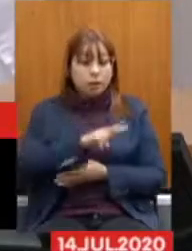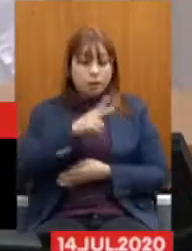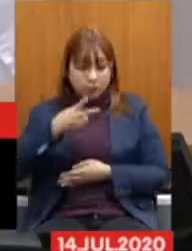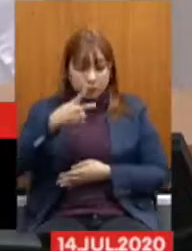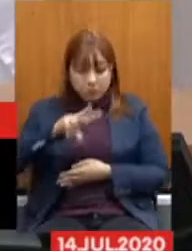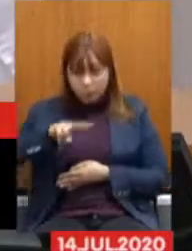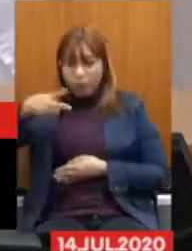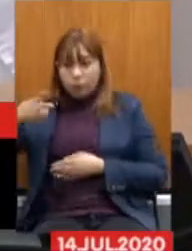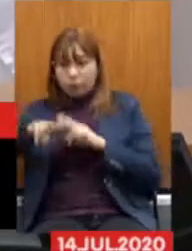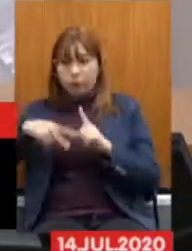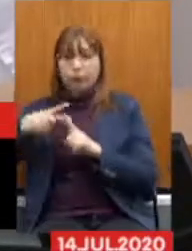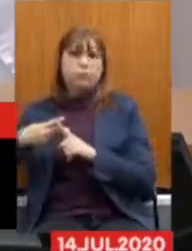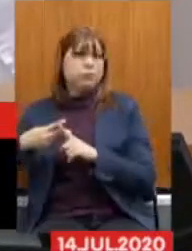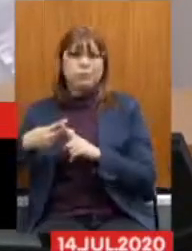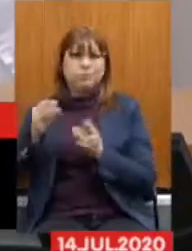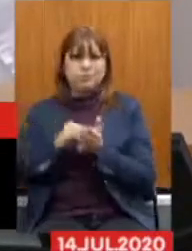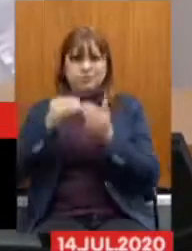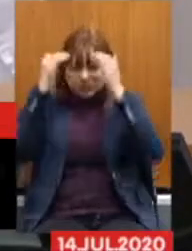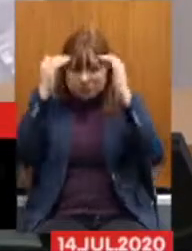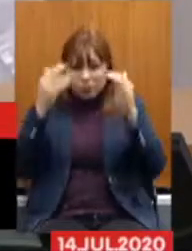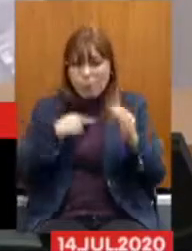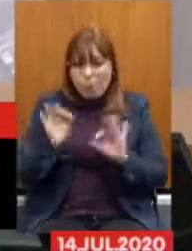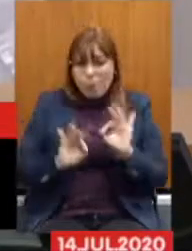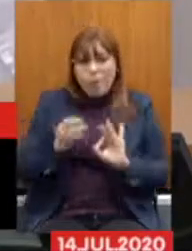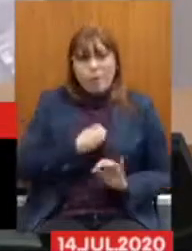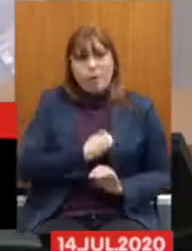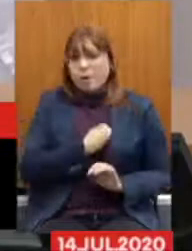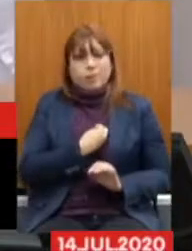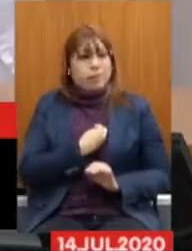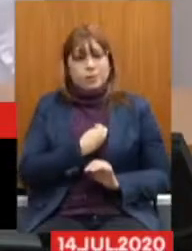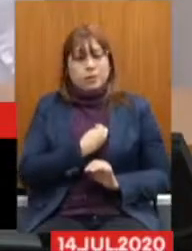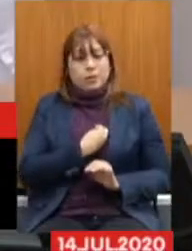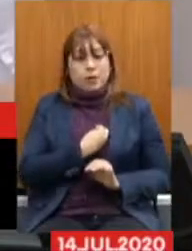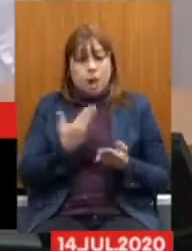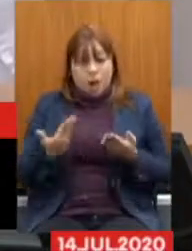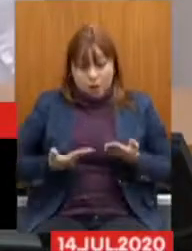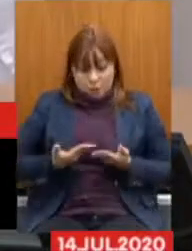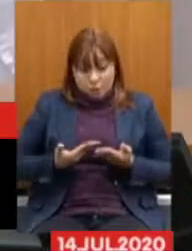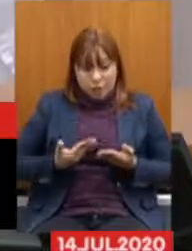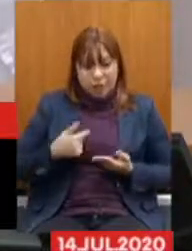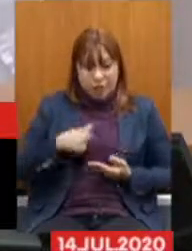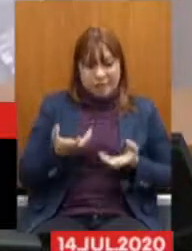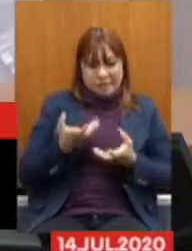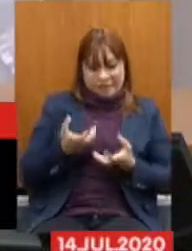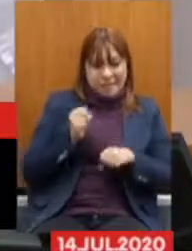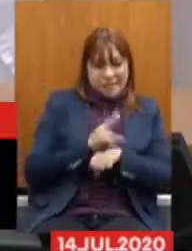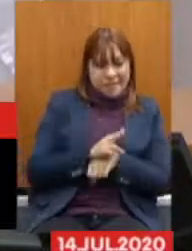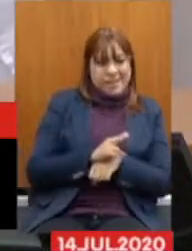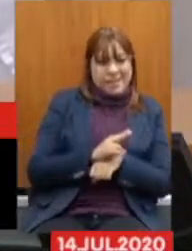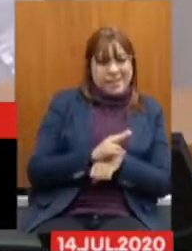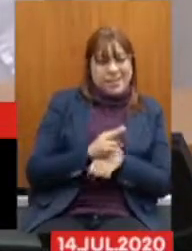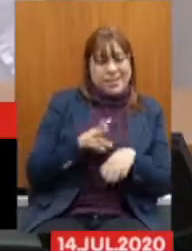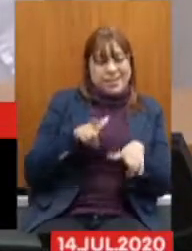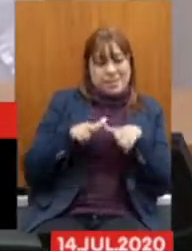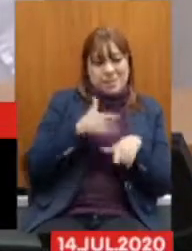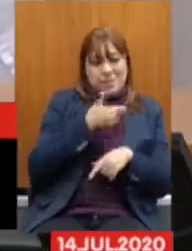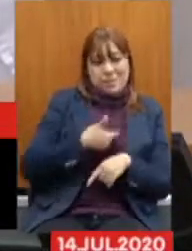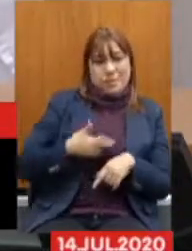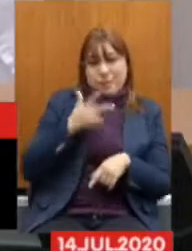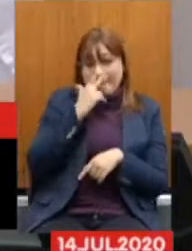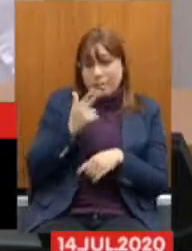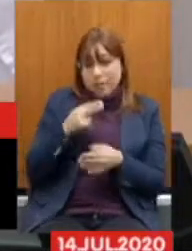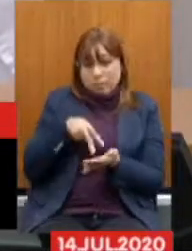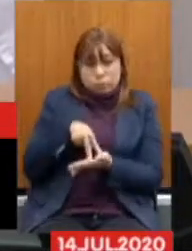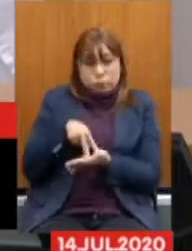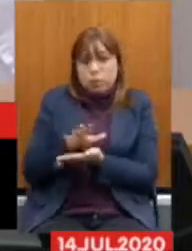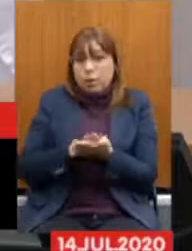Não respeita Não se pode programar Virar servidor público Hoje É viver de instabilidade O